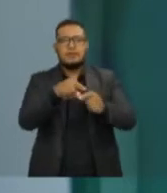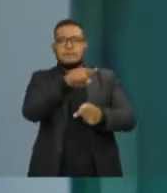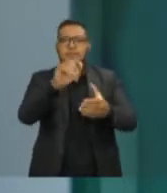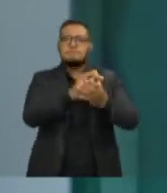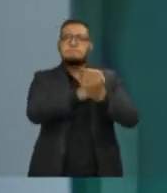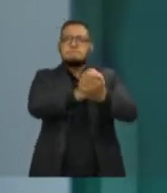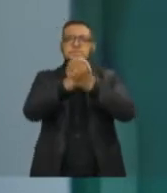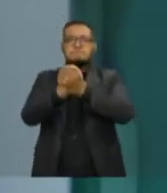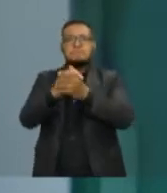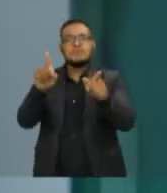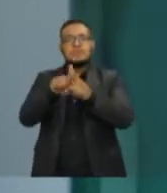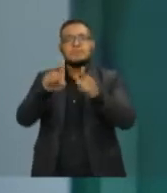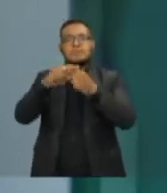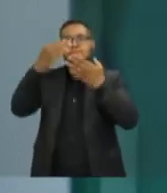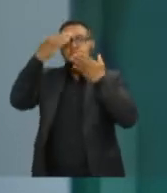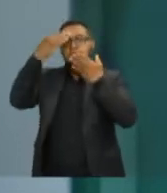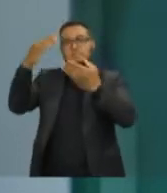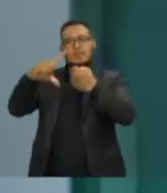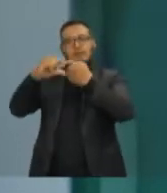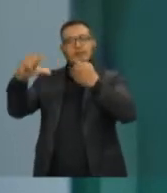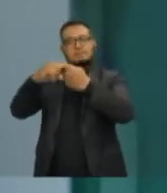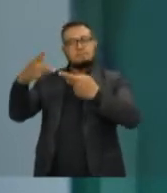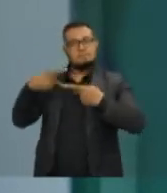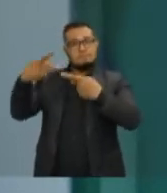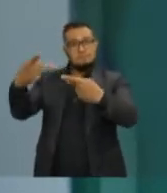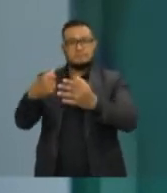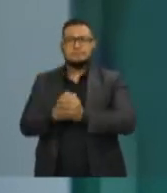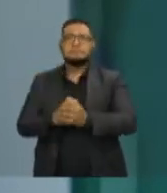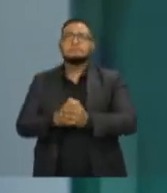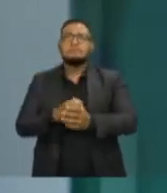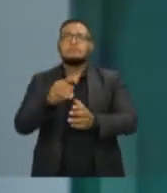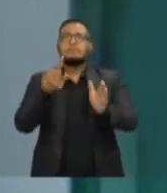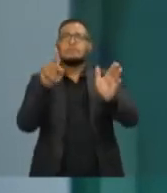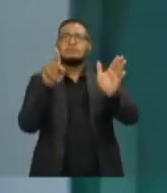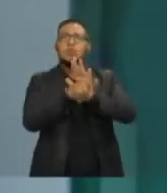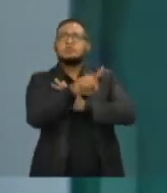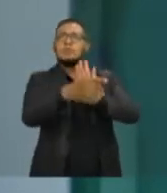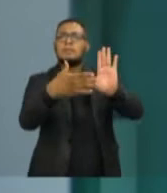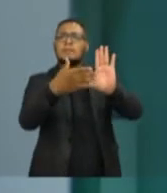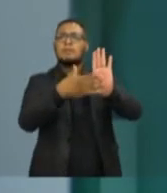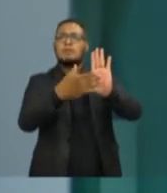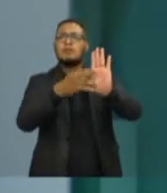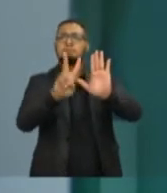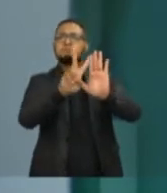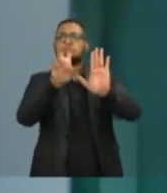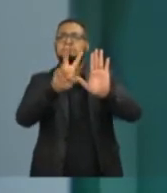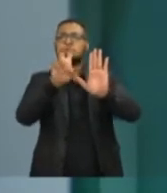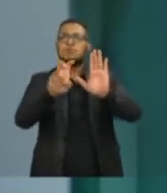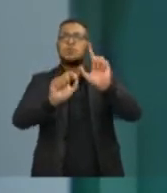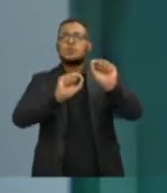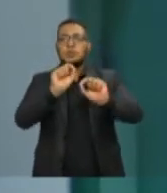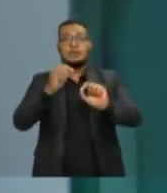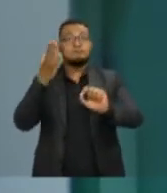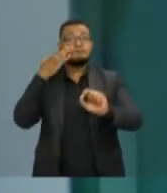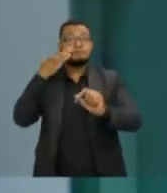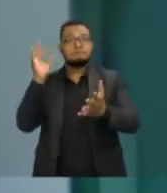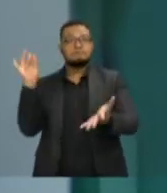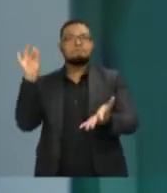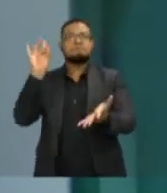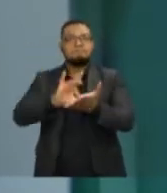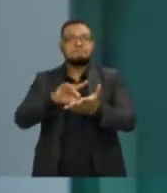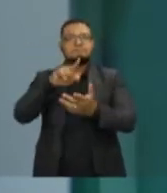e agradecer ao convite da TV Gazeta, que muito nos honra. Candidato, qual a sua proposta efetiva para efetivamente